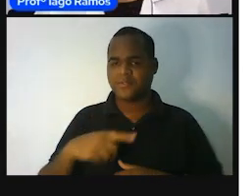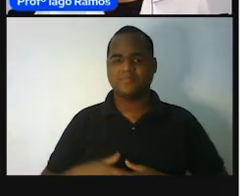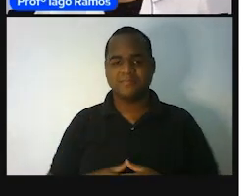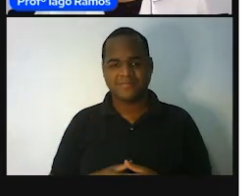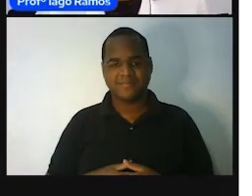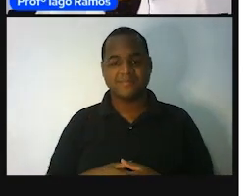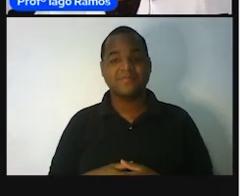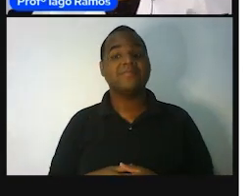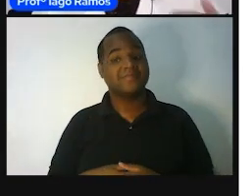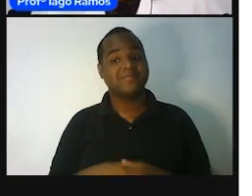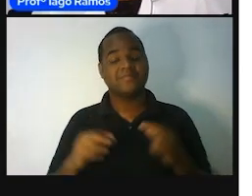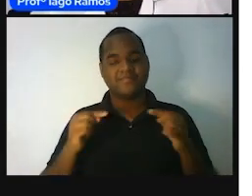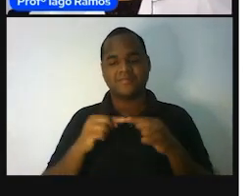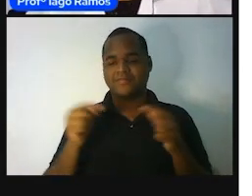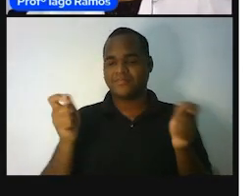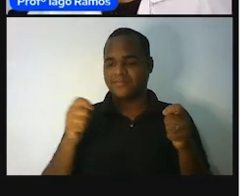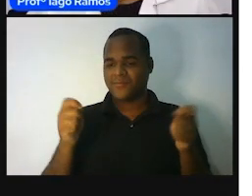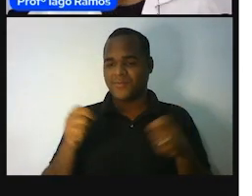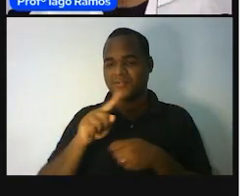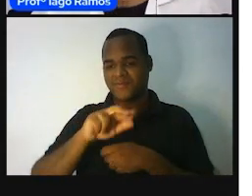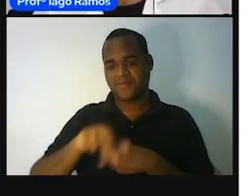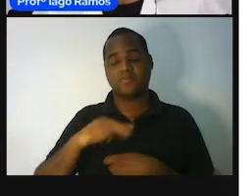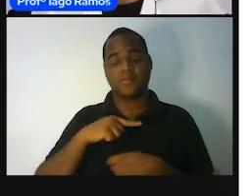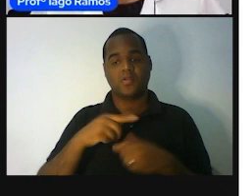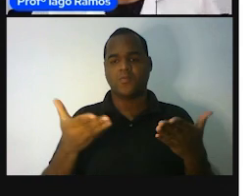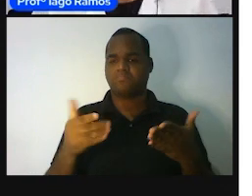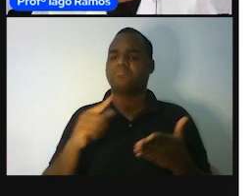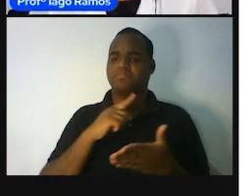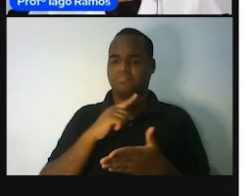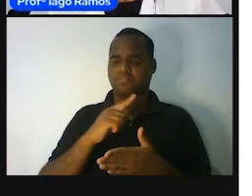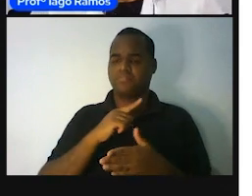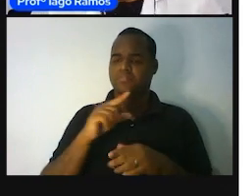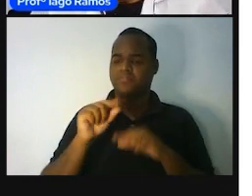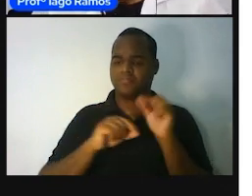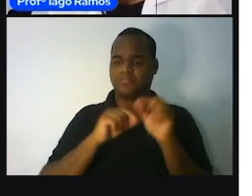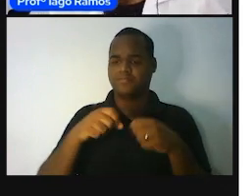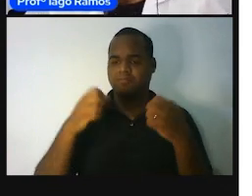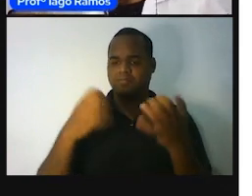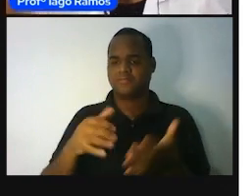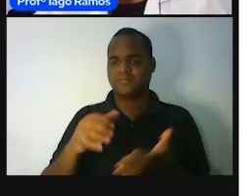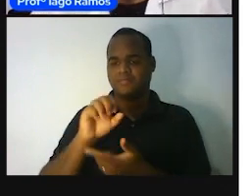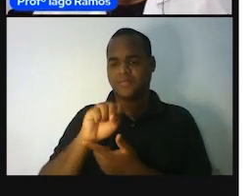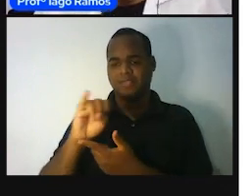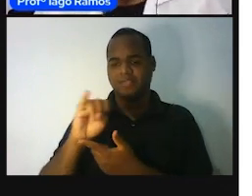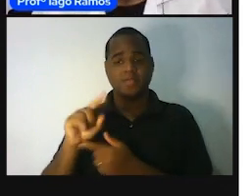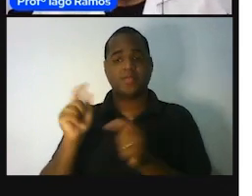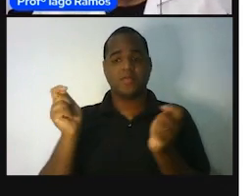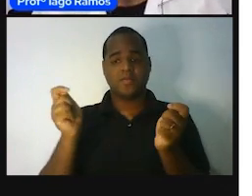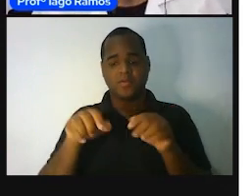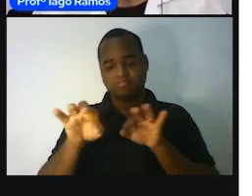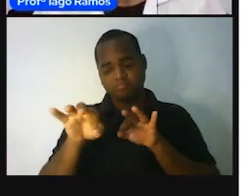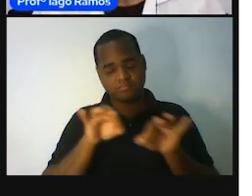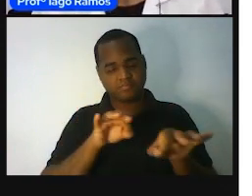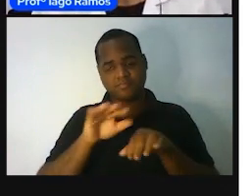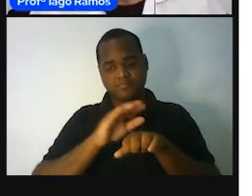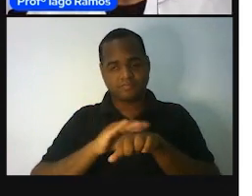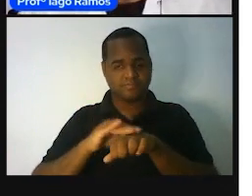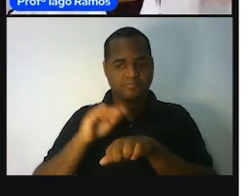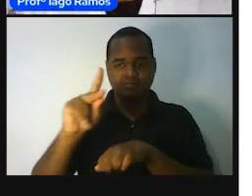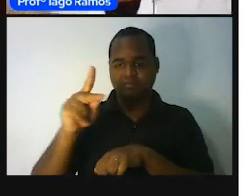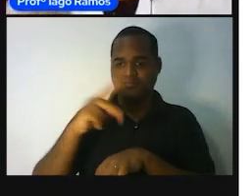essa maneira de medir uma consciência da minha mão, claro, com os instrumentos de medir que eu estou modificando aqui, né?